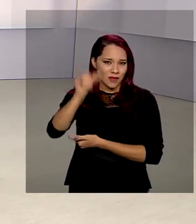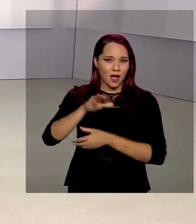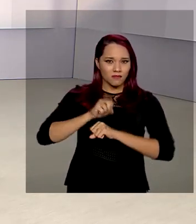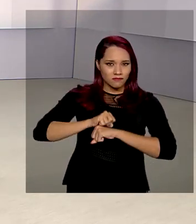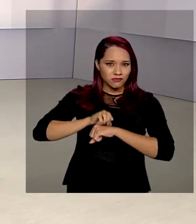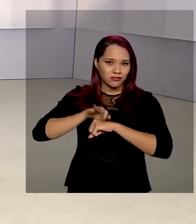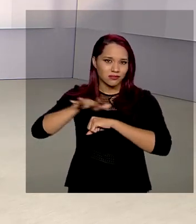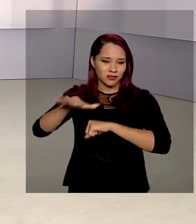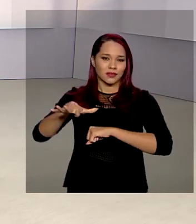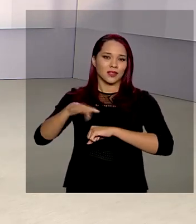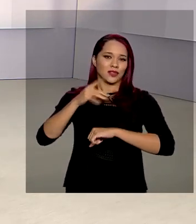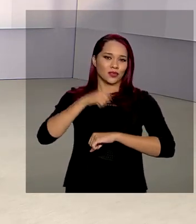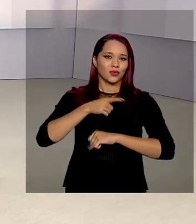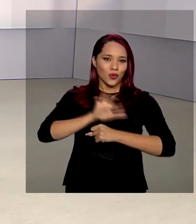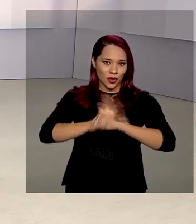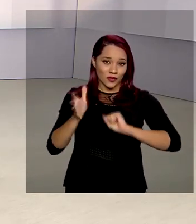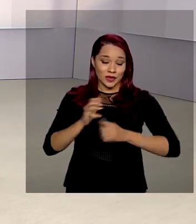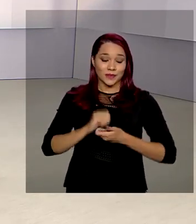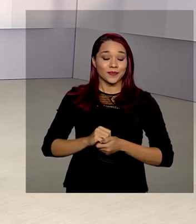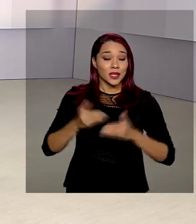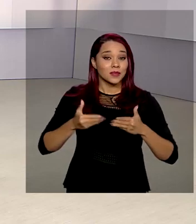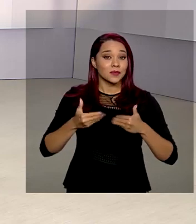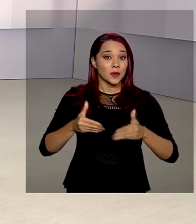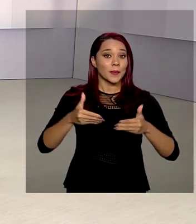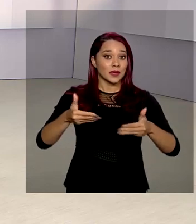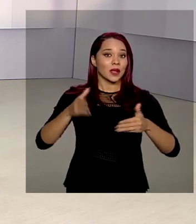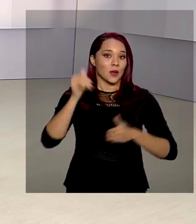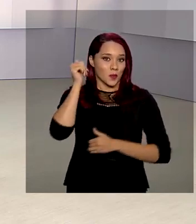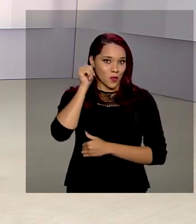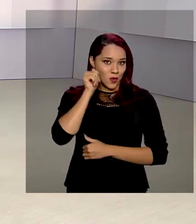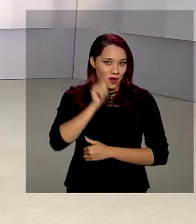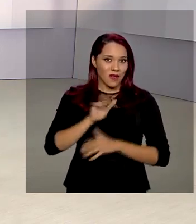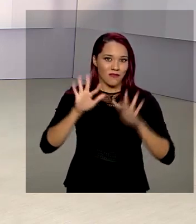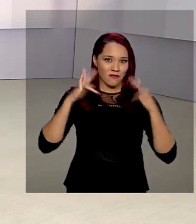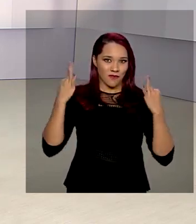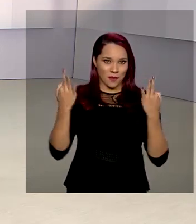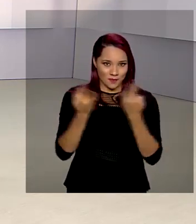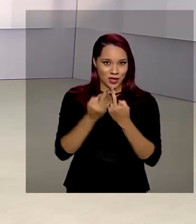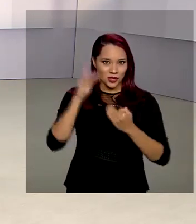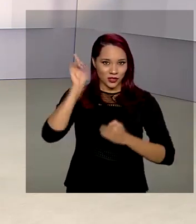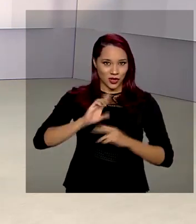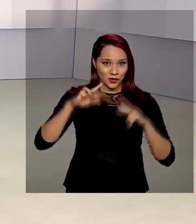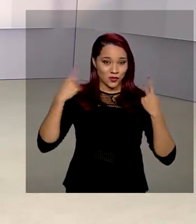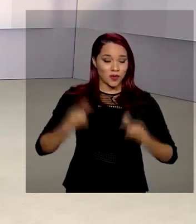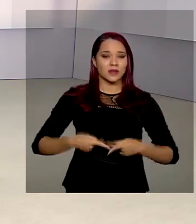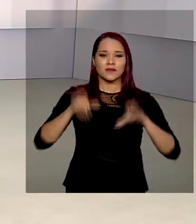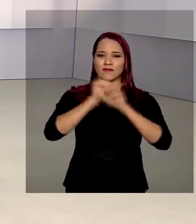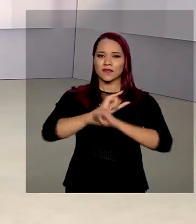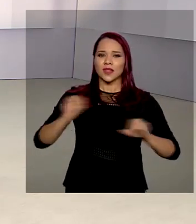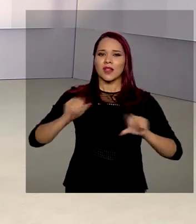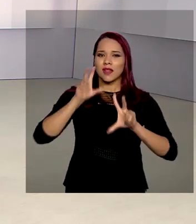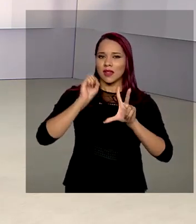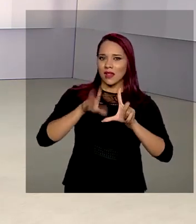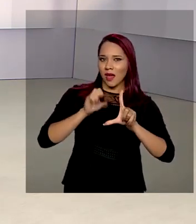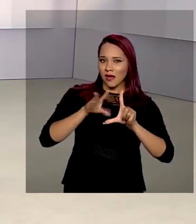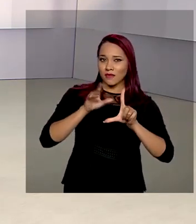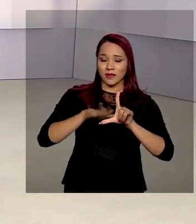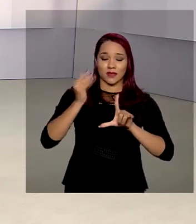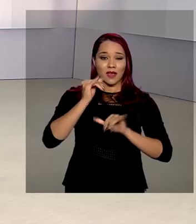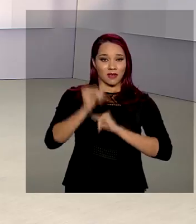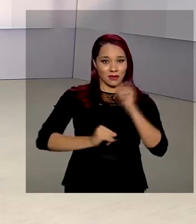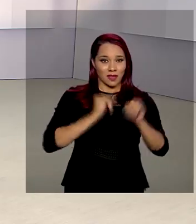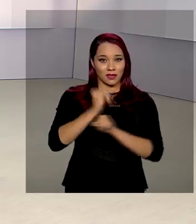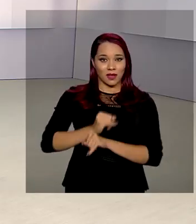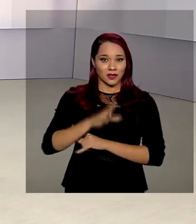A iniciativa é do Ministério da Mulher, Família e Direitos Humanos. O anúncio foi feito durante uma live na internet com a ministra